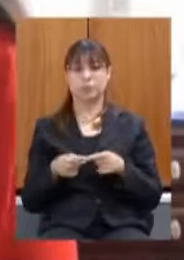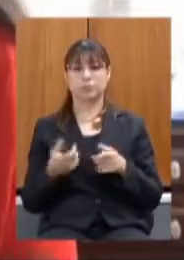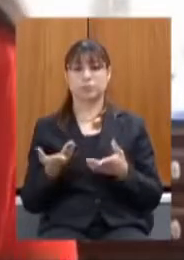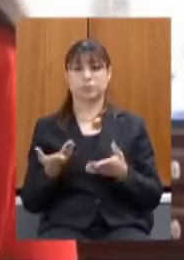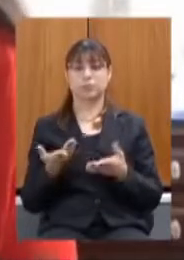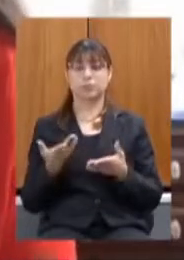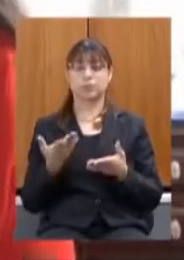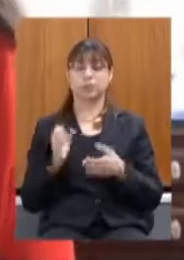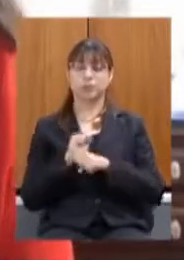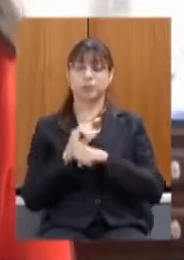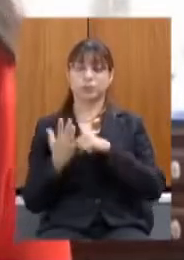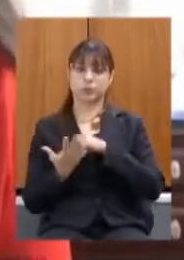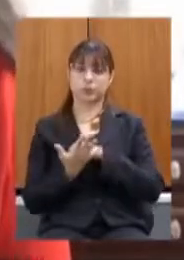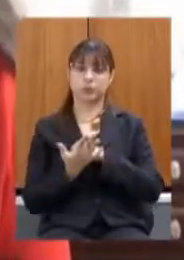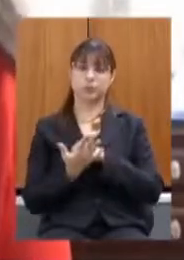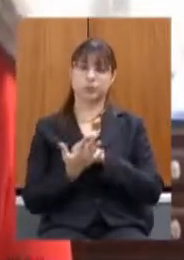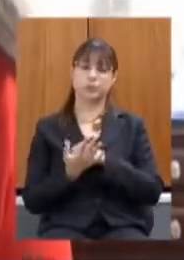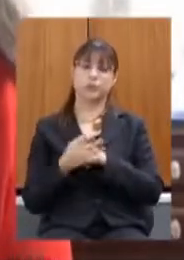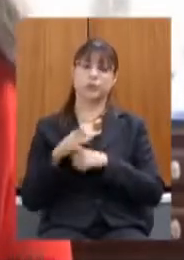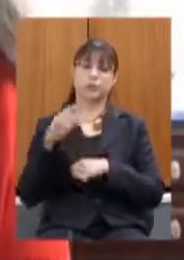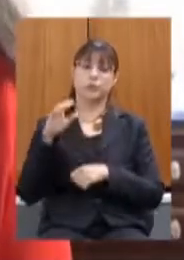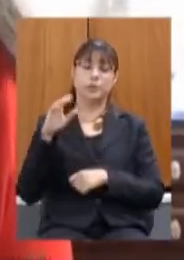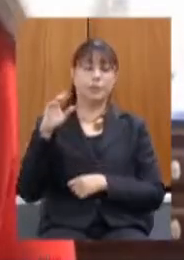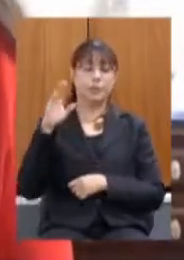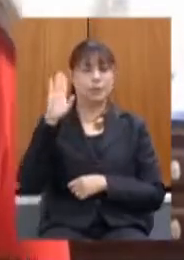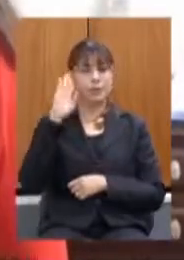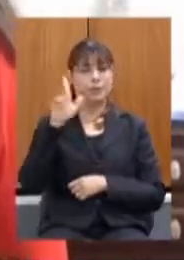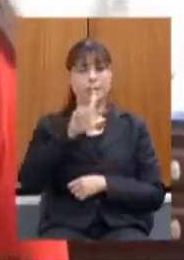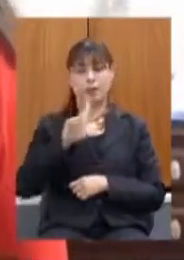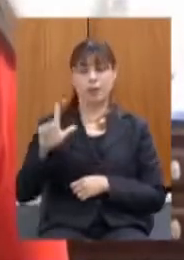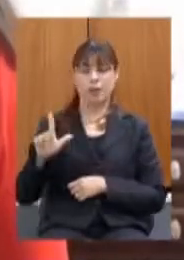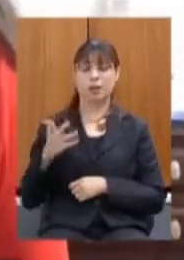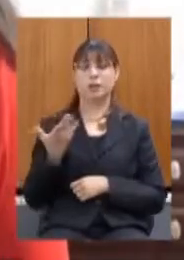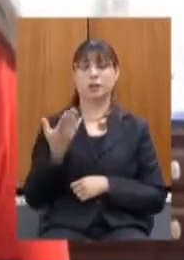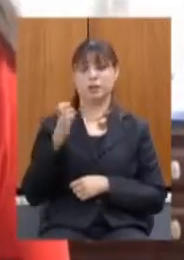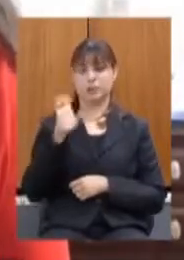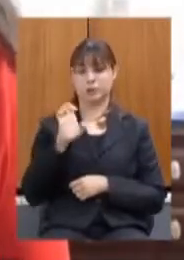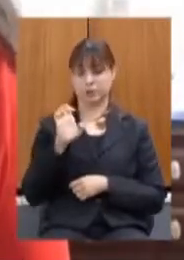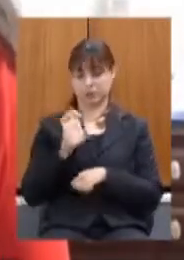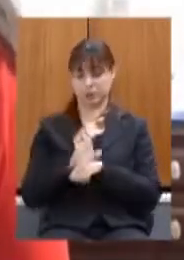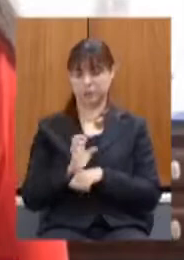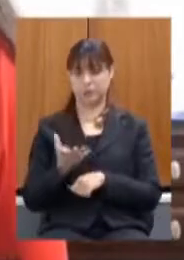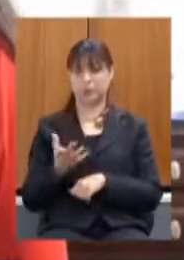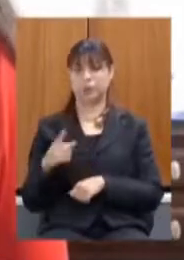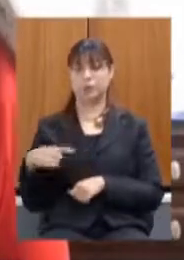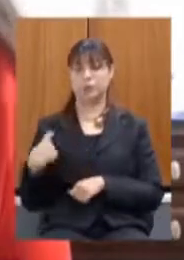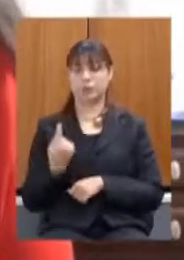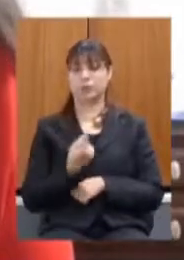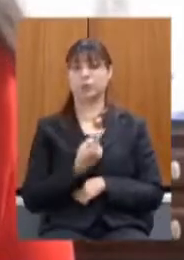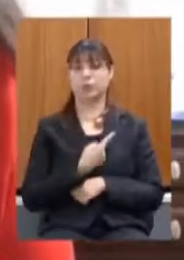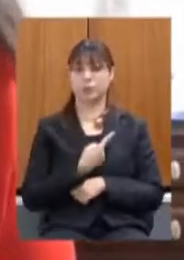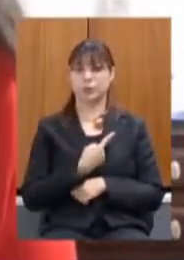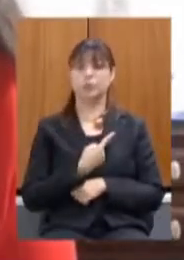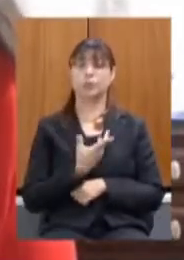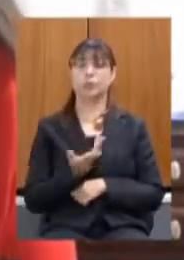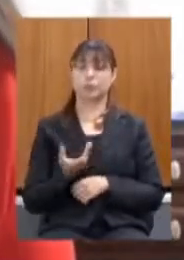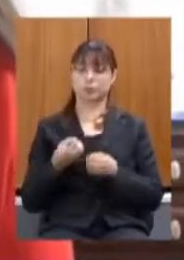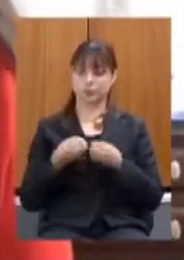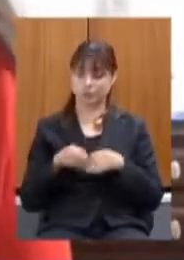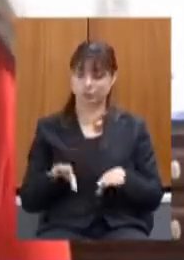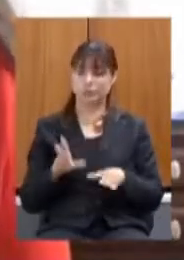para a gente na nossa região leste do Estado então é importante lembrar que nós somos completamente atingidos